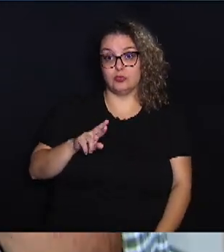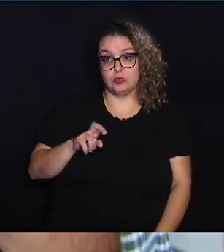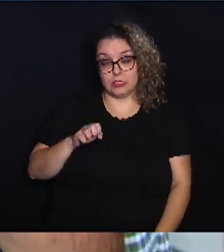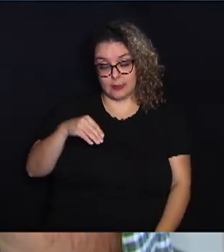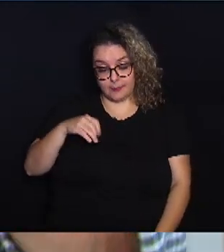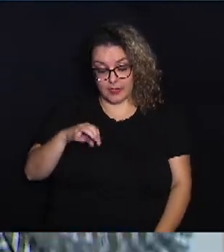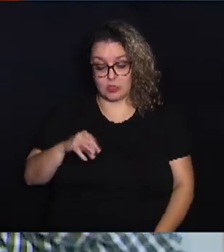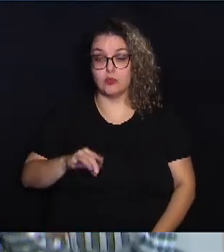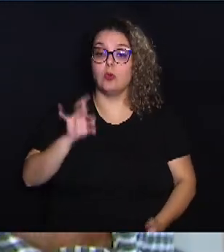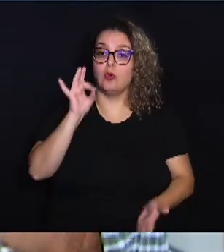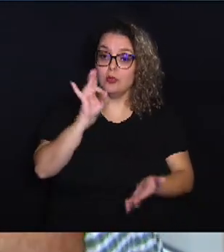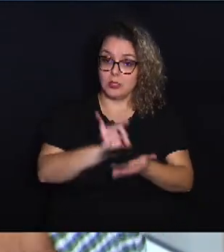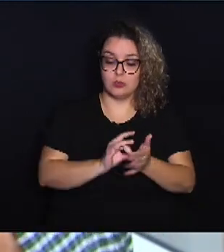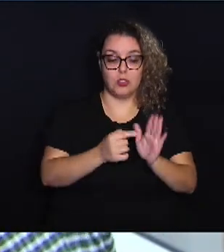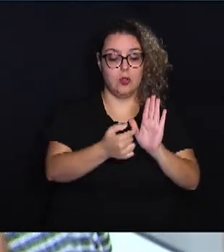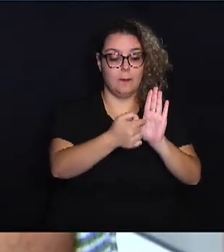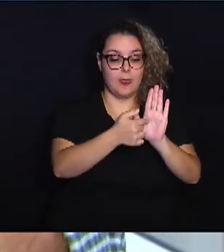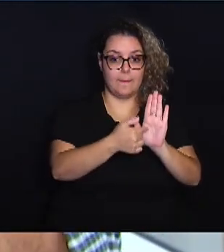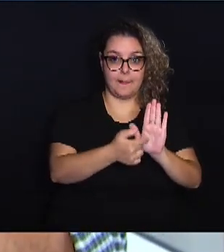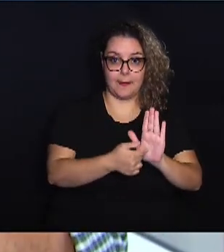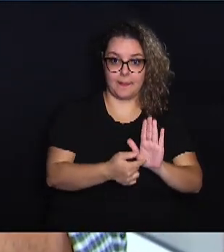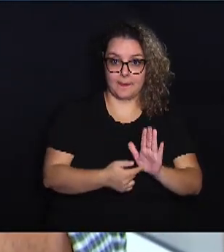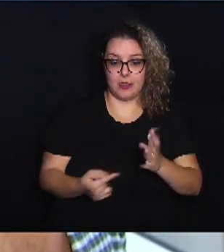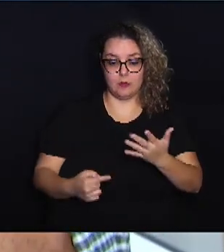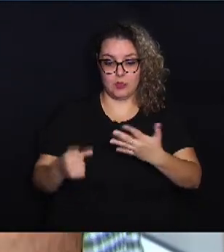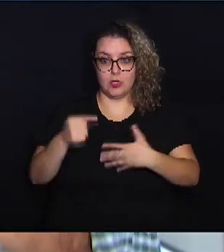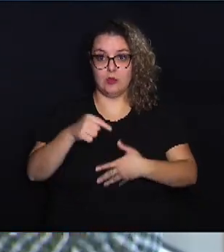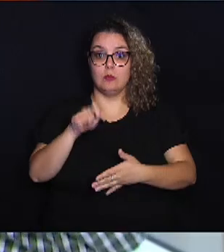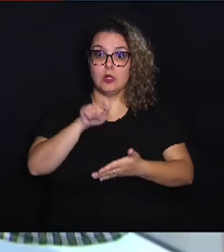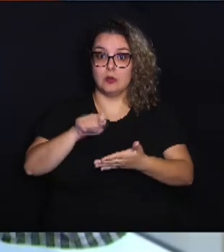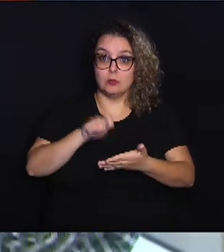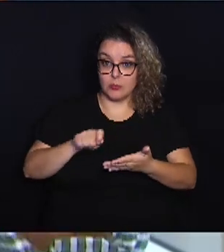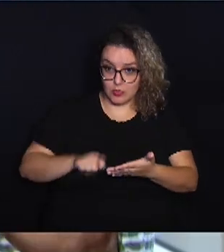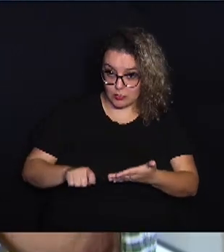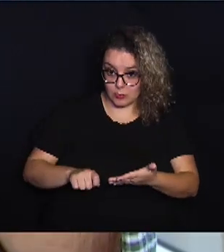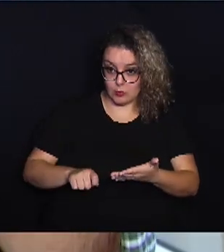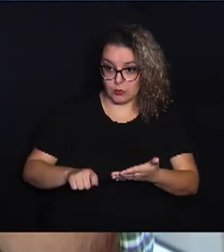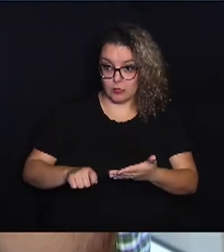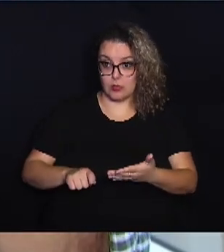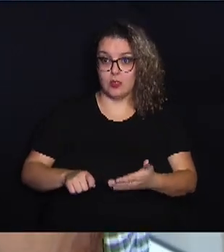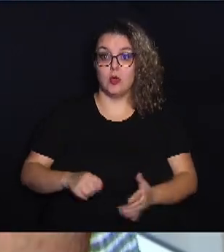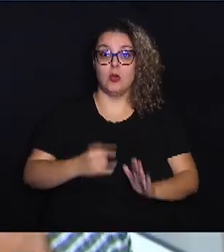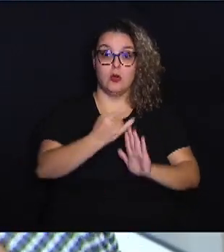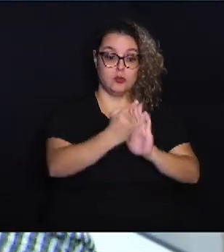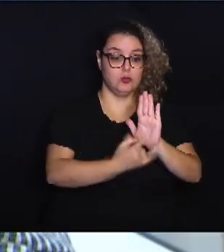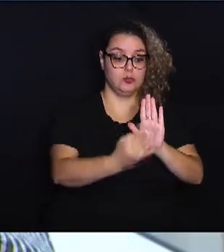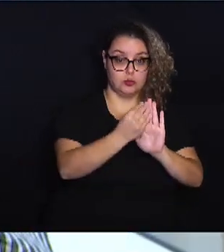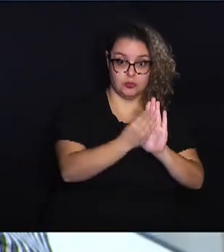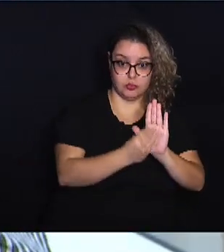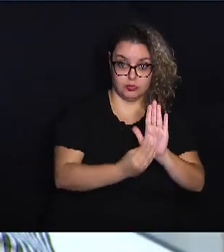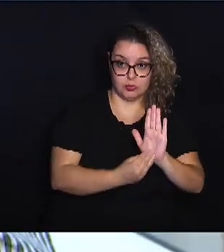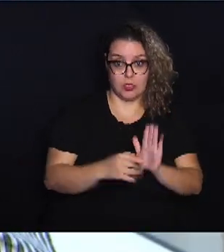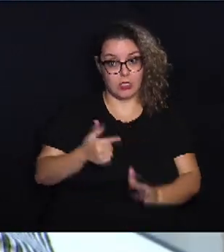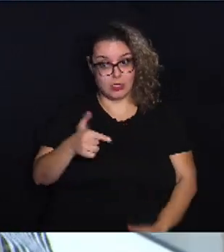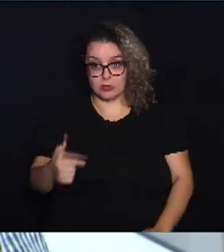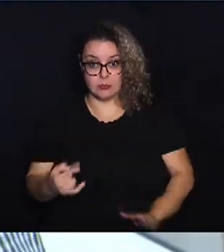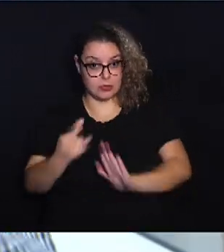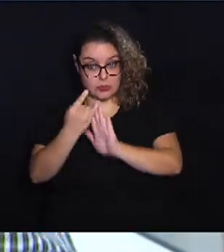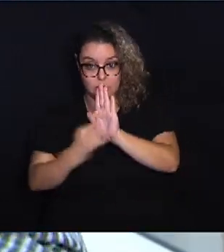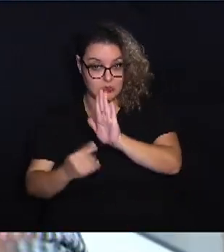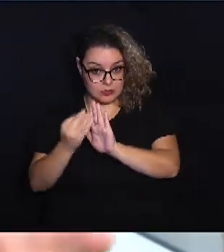onde mostra todos os itens que têm que ser preenchidos, com nota fiscal e sem nota fiscal.